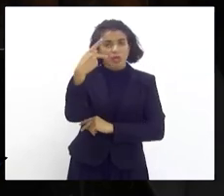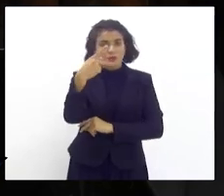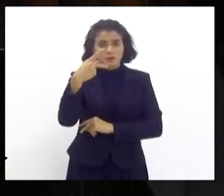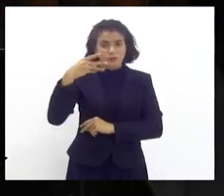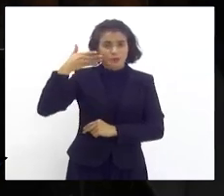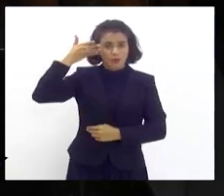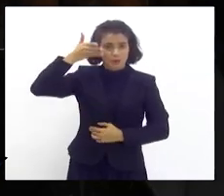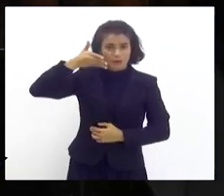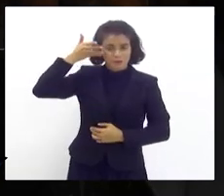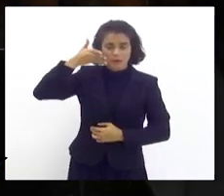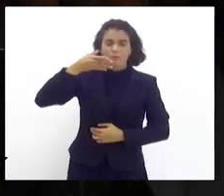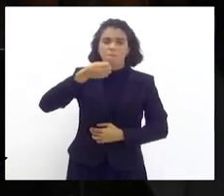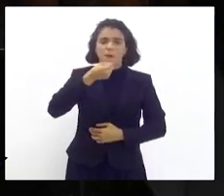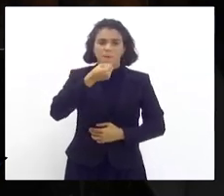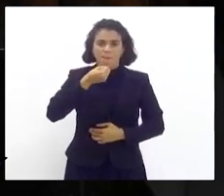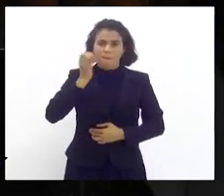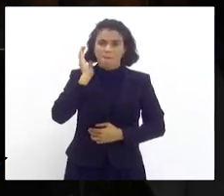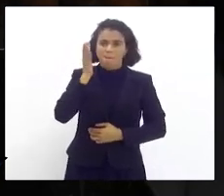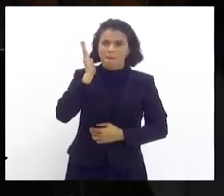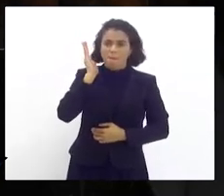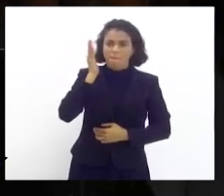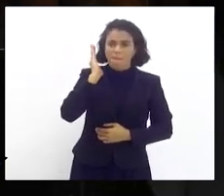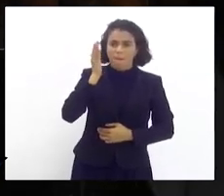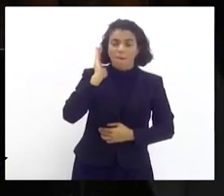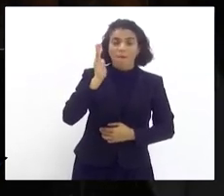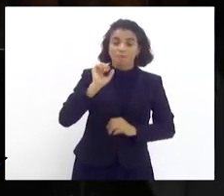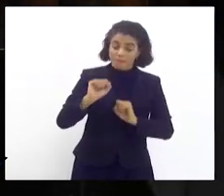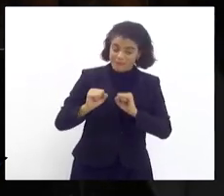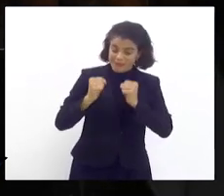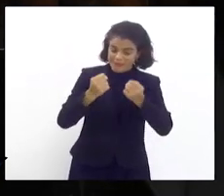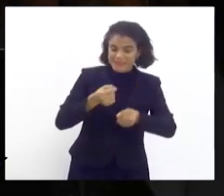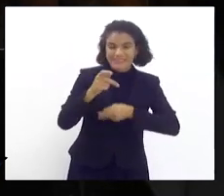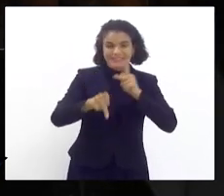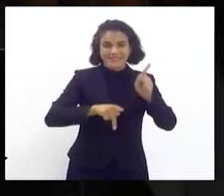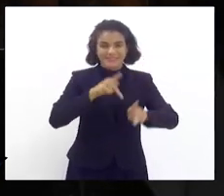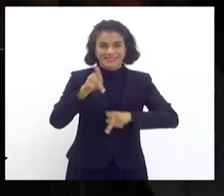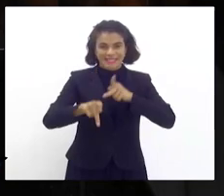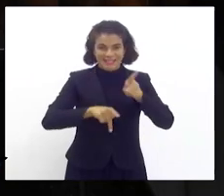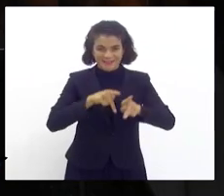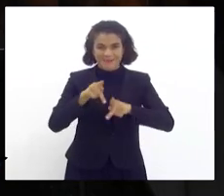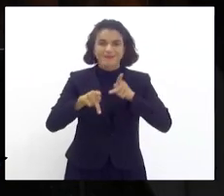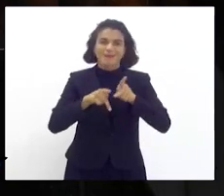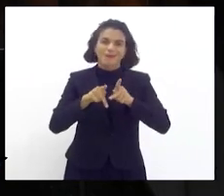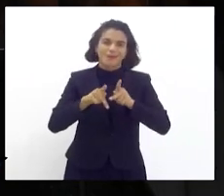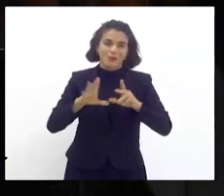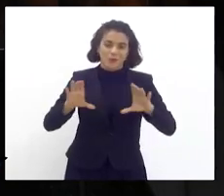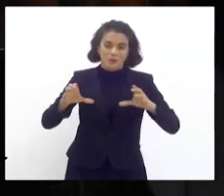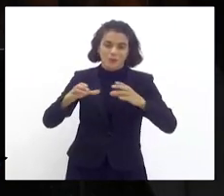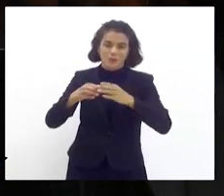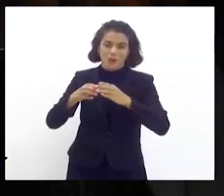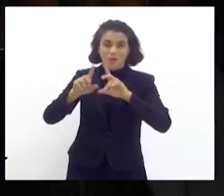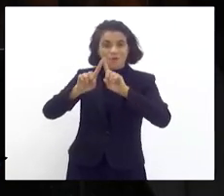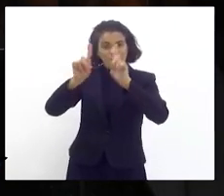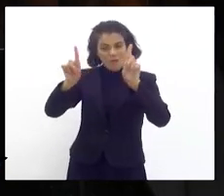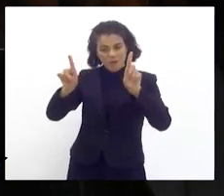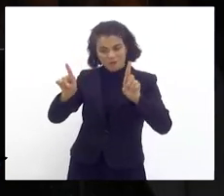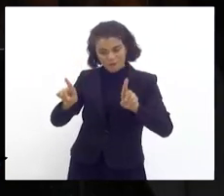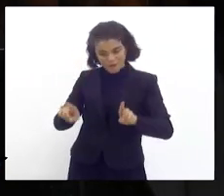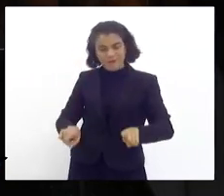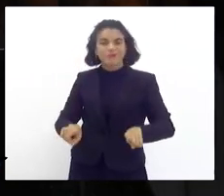em defesa da população, do corpo funcional